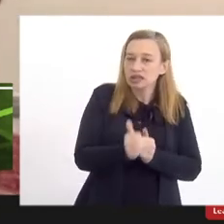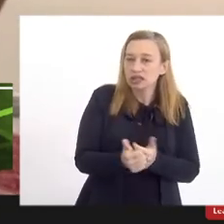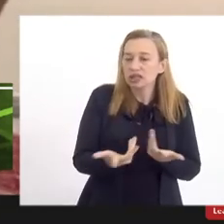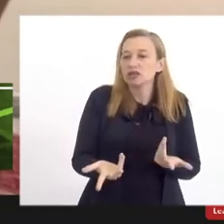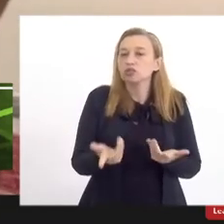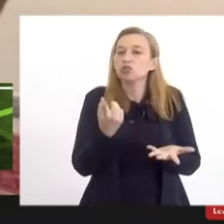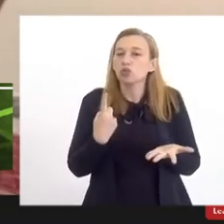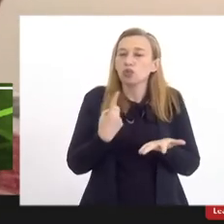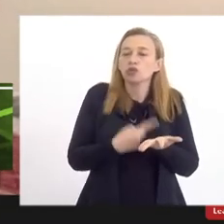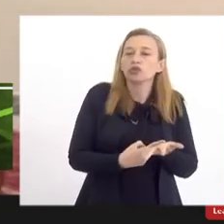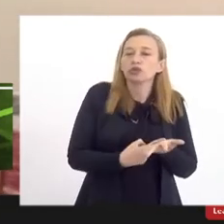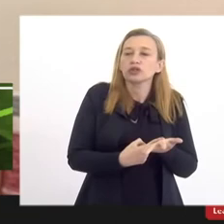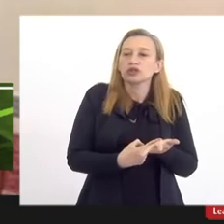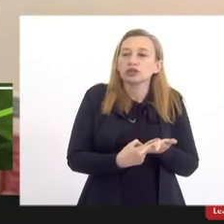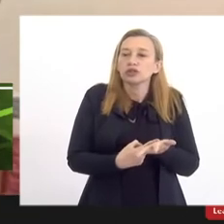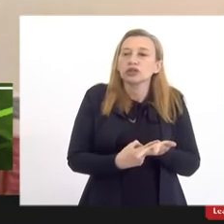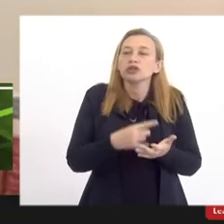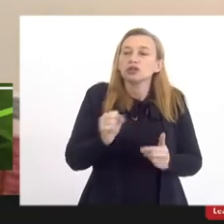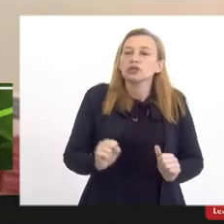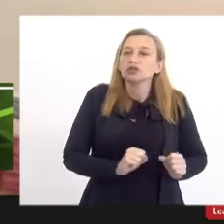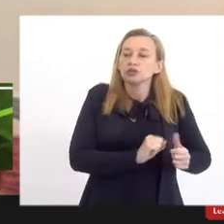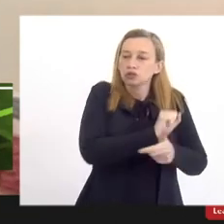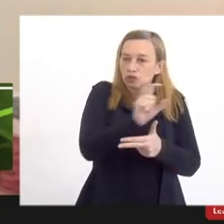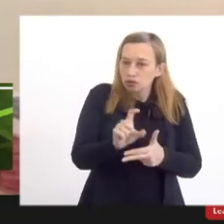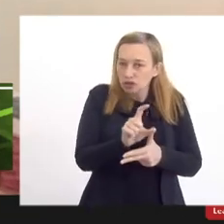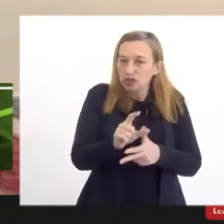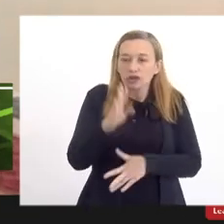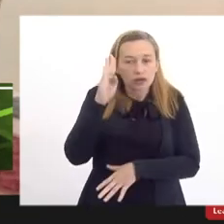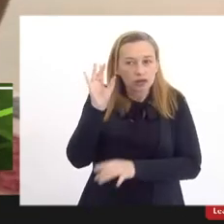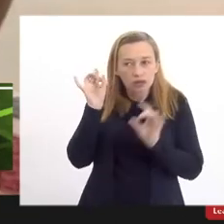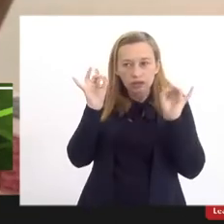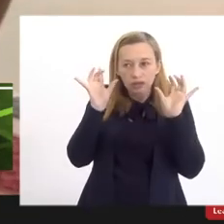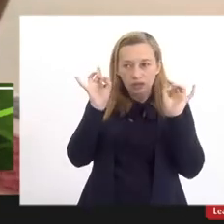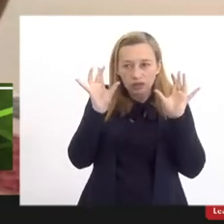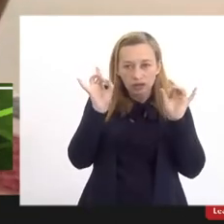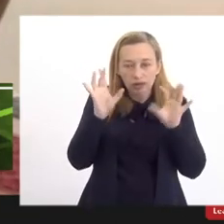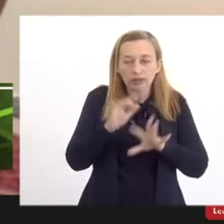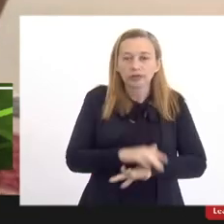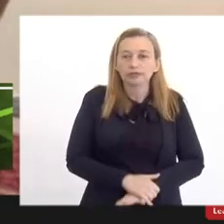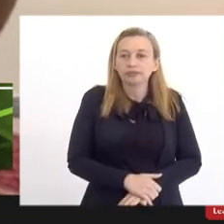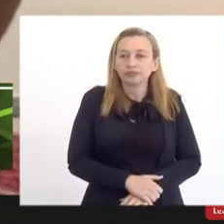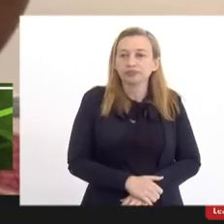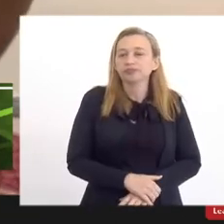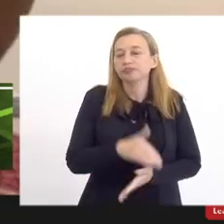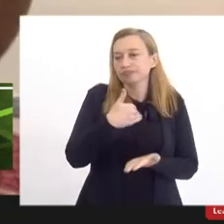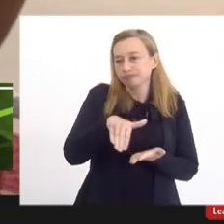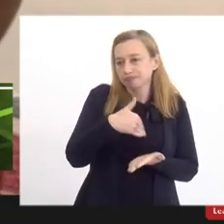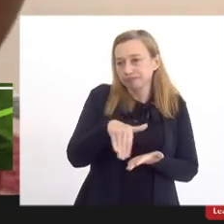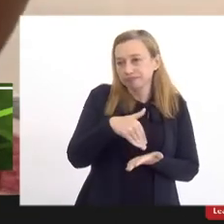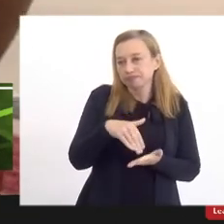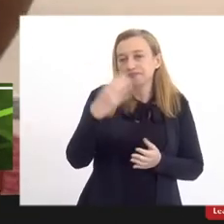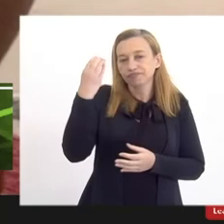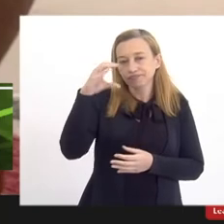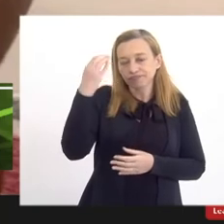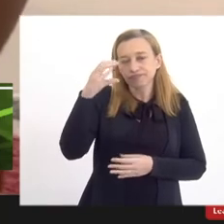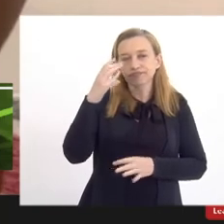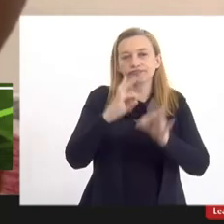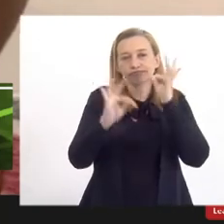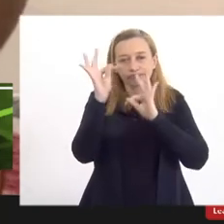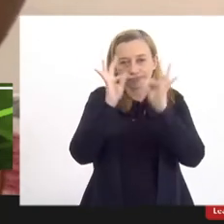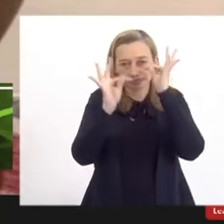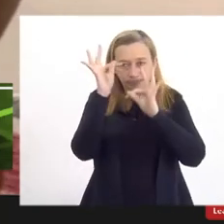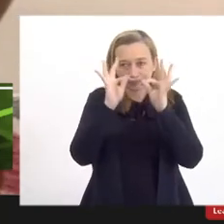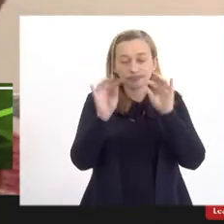o compromisso do poder executivo especialmente a partir da sua secretaria de ciência e tecnologia